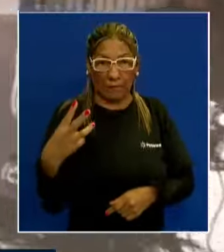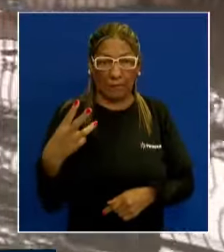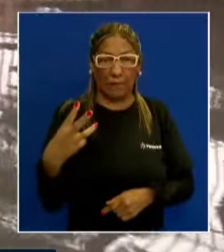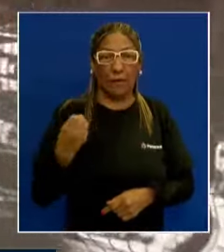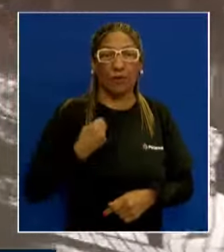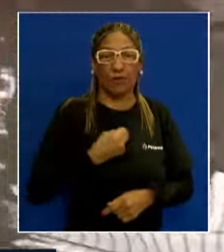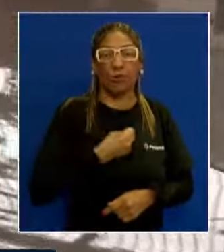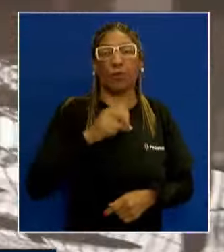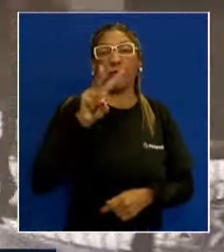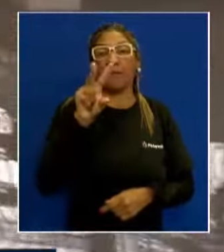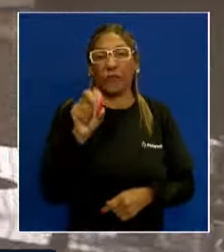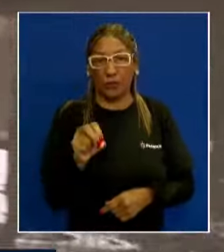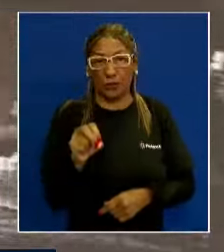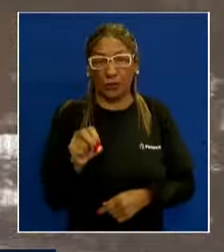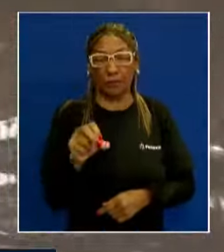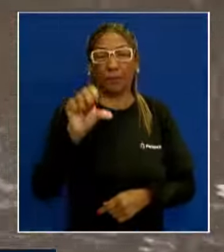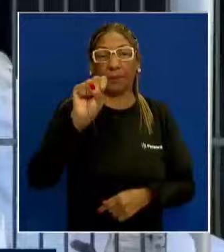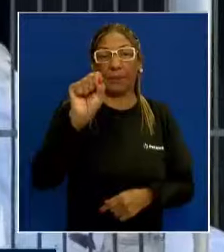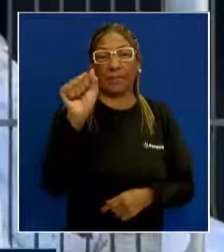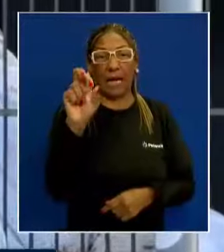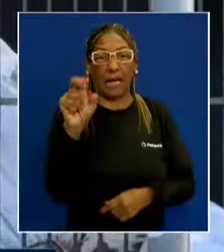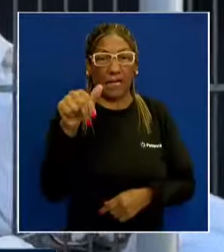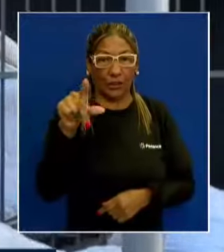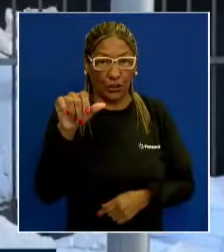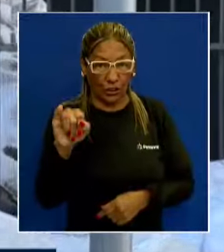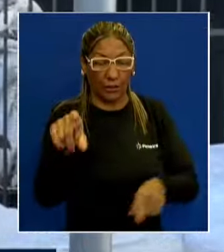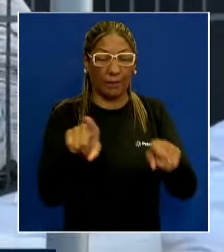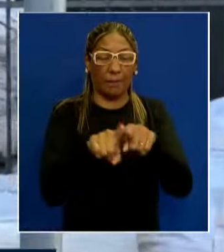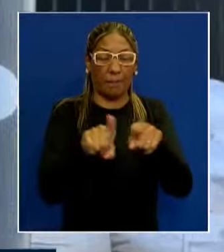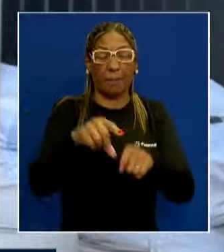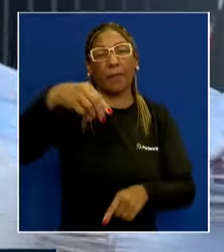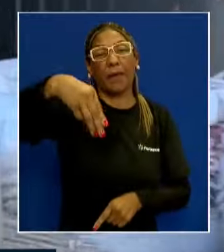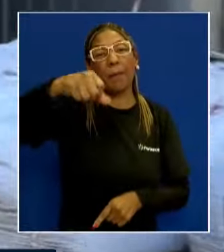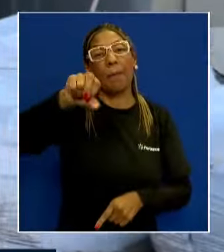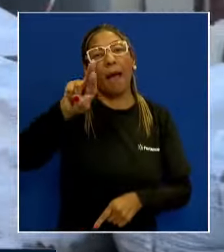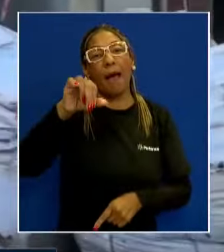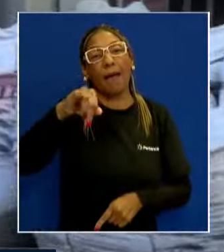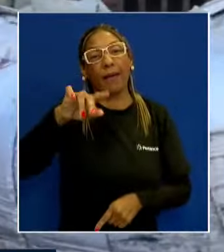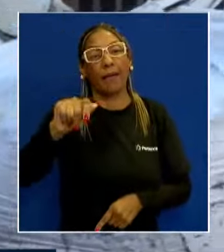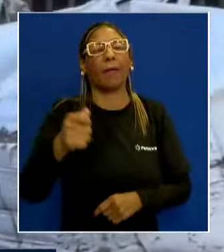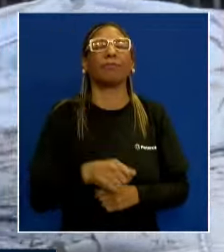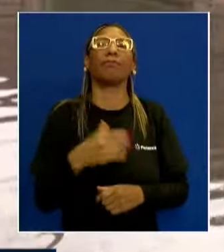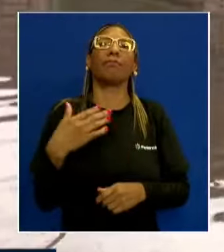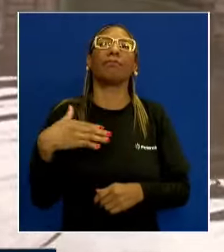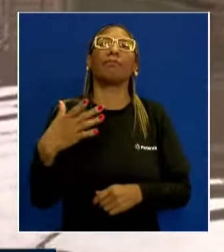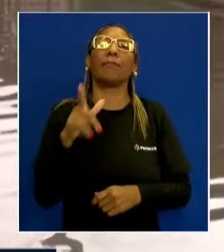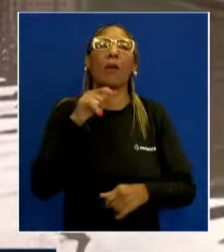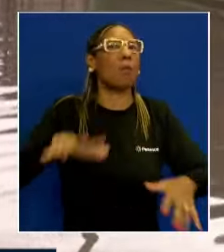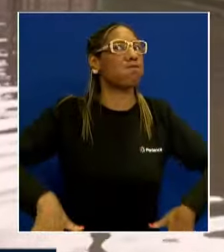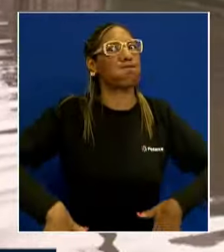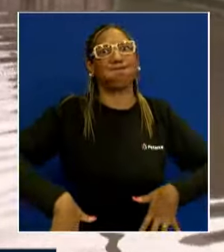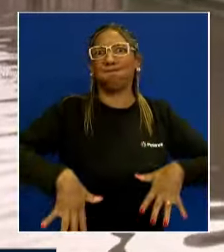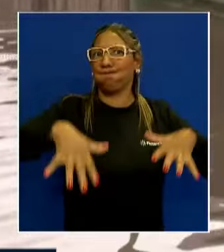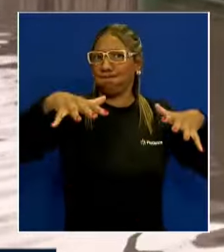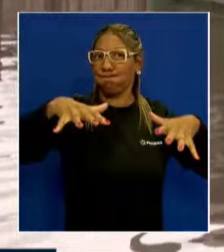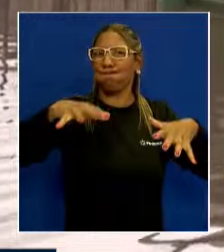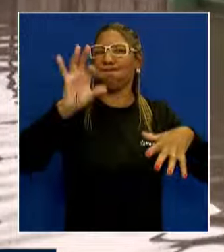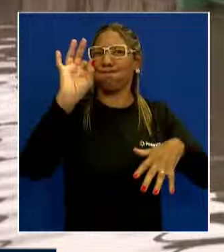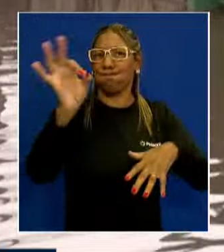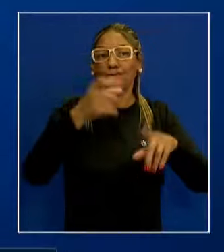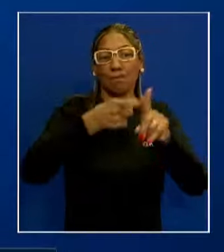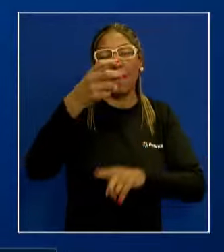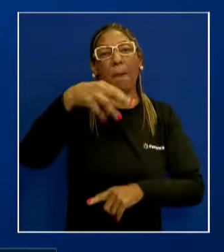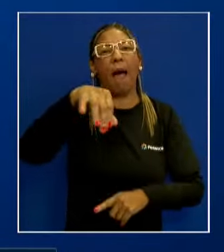e a de número 20, no bairro Sarandí. Todas as quatro estações citadas entraram em colapso durante a enchente deste mês. No